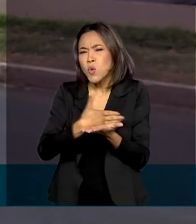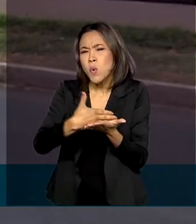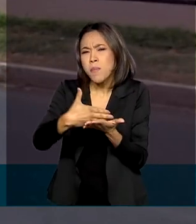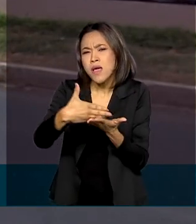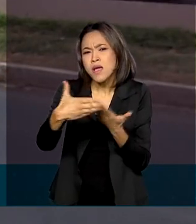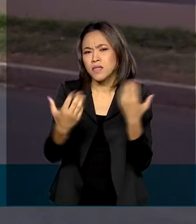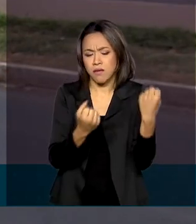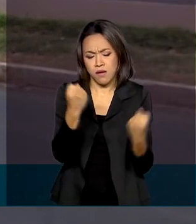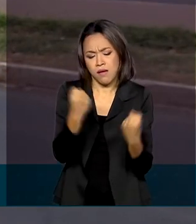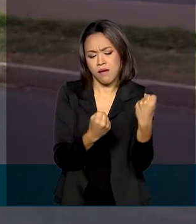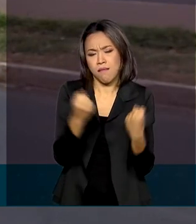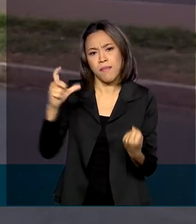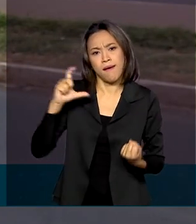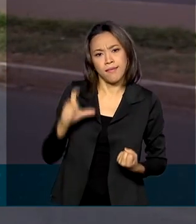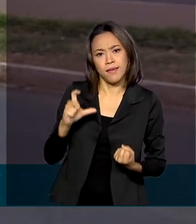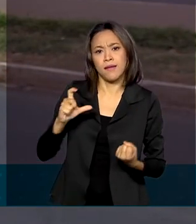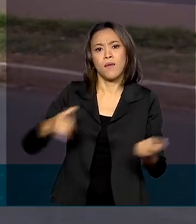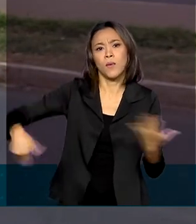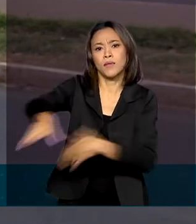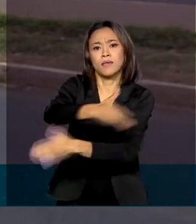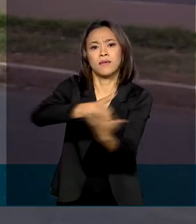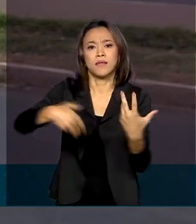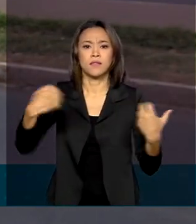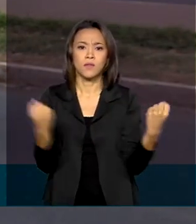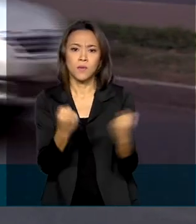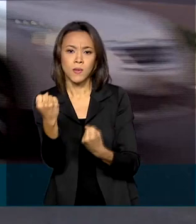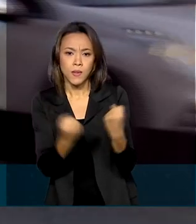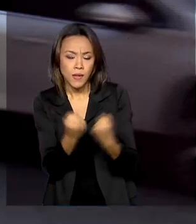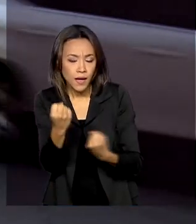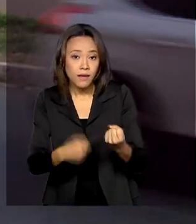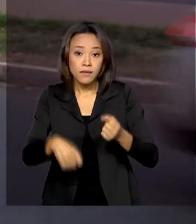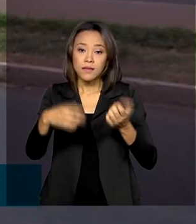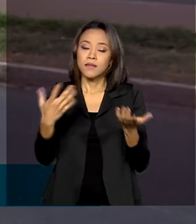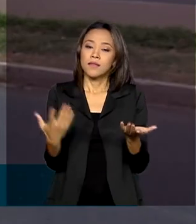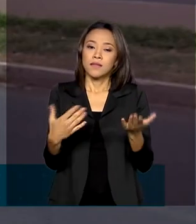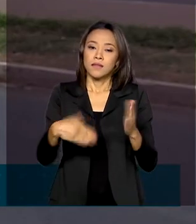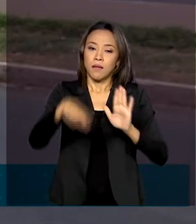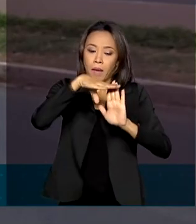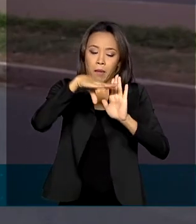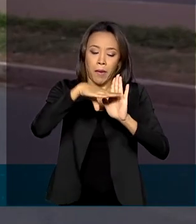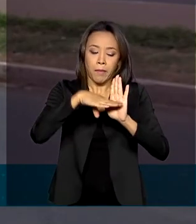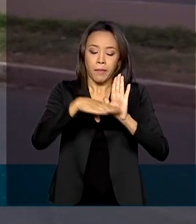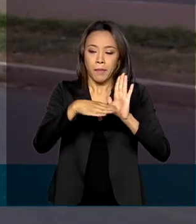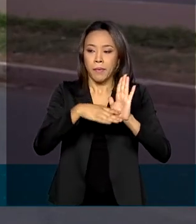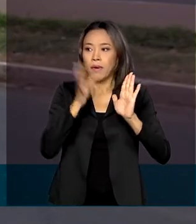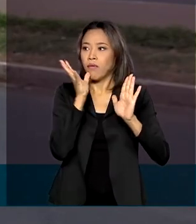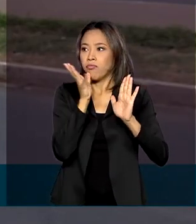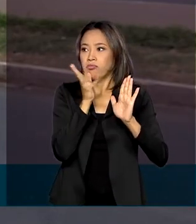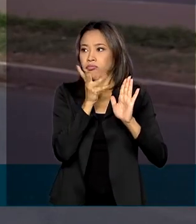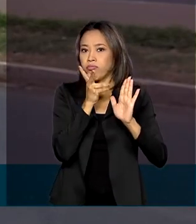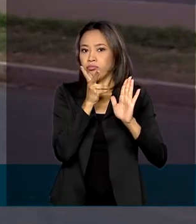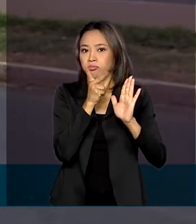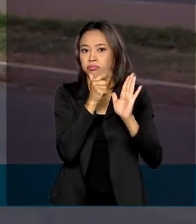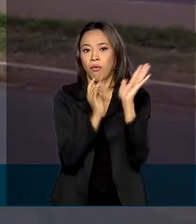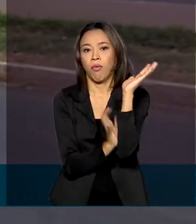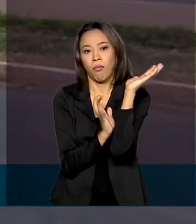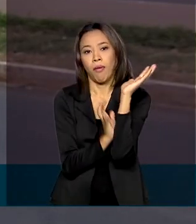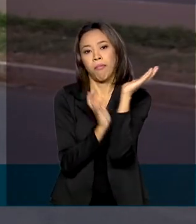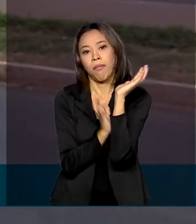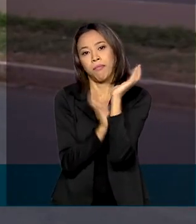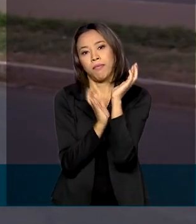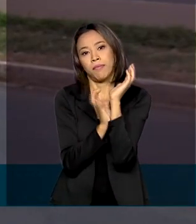CNH até a transferência de um veículo, os procedimentos quase sempre envolvem muita burocracia, prazos e